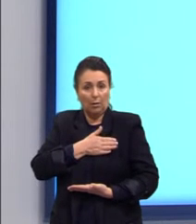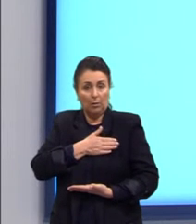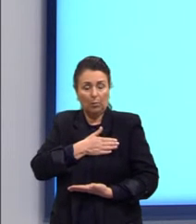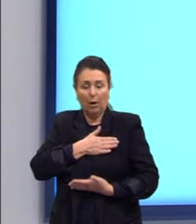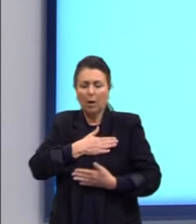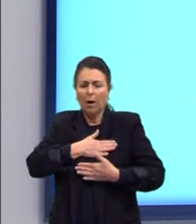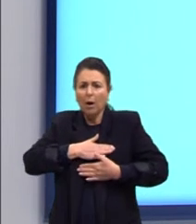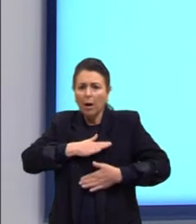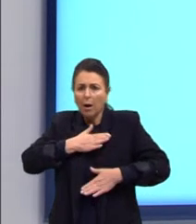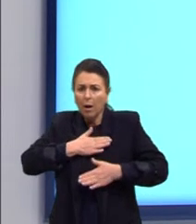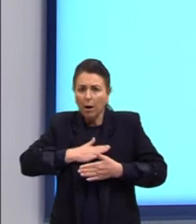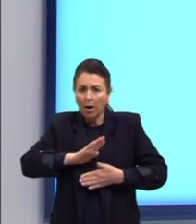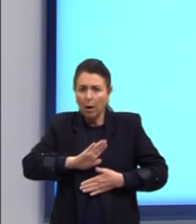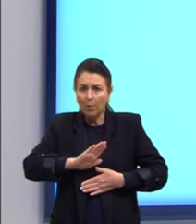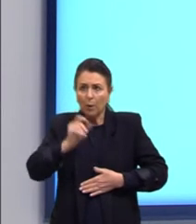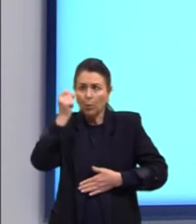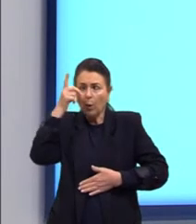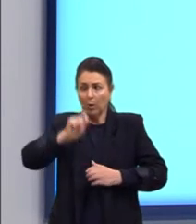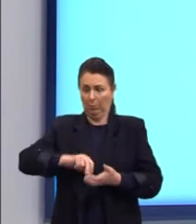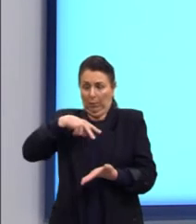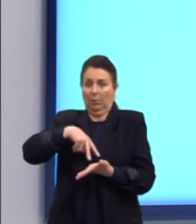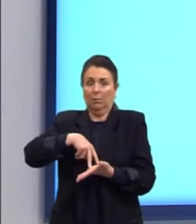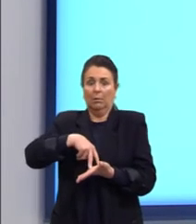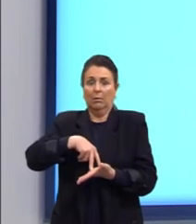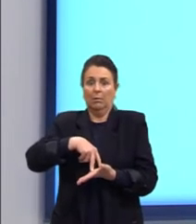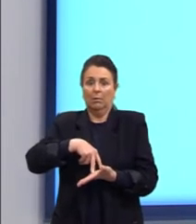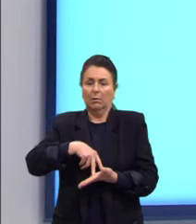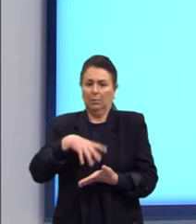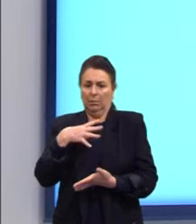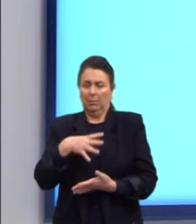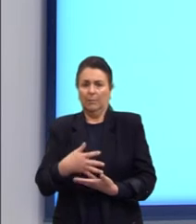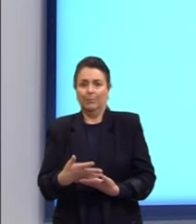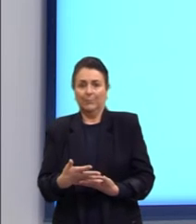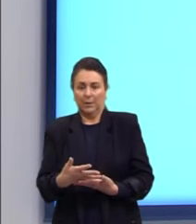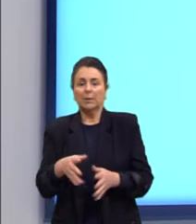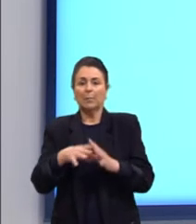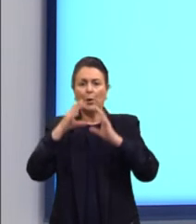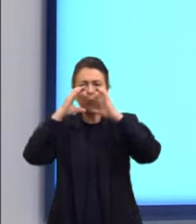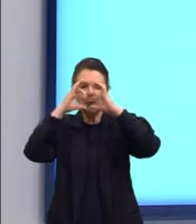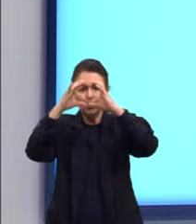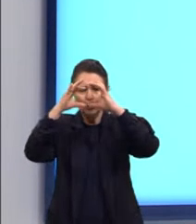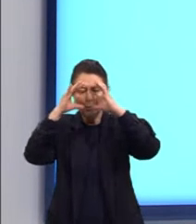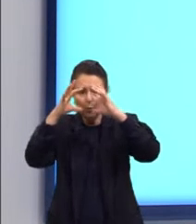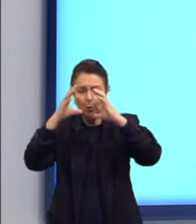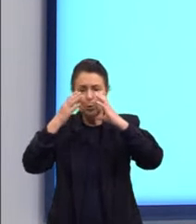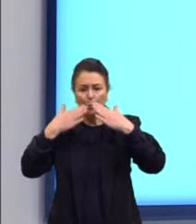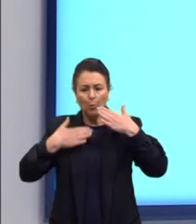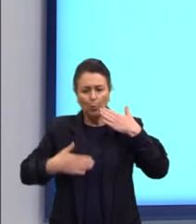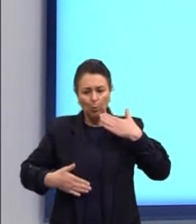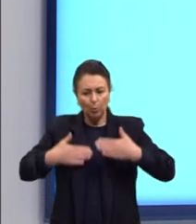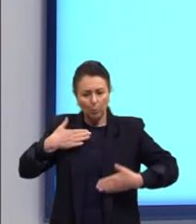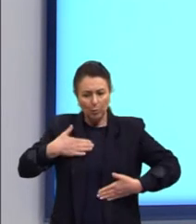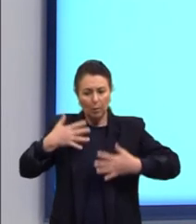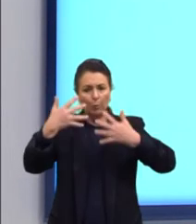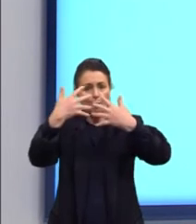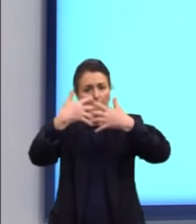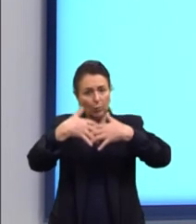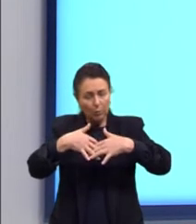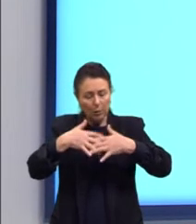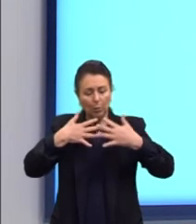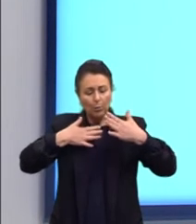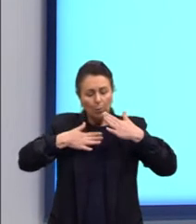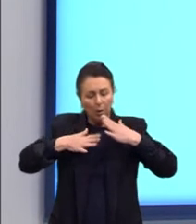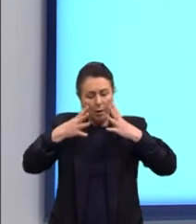de uma forma, né? Os teus neurônios. O teu corpo fica funcionando de uma forma, mais calmo, mais